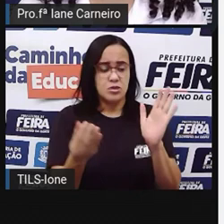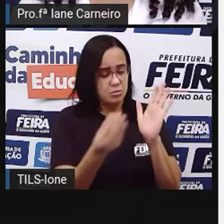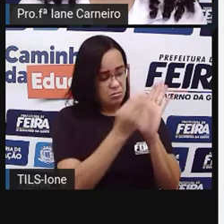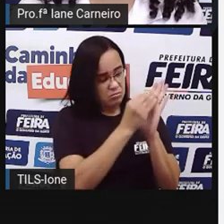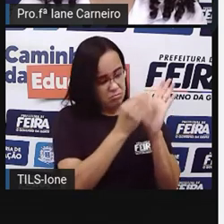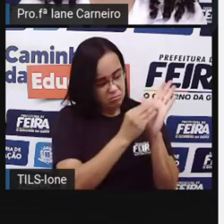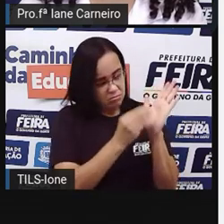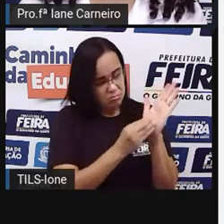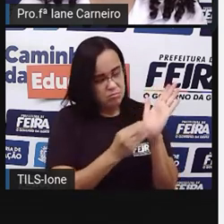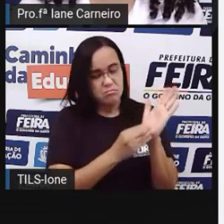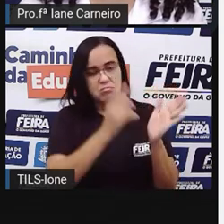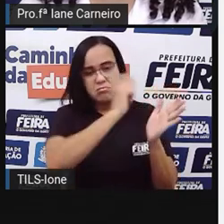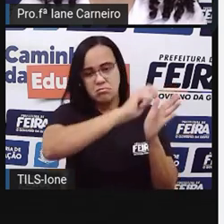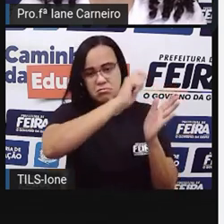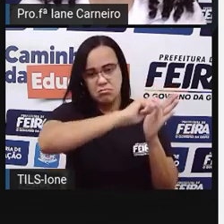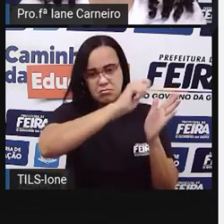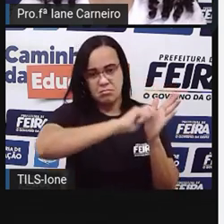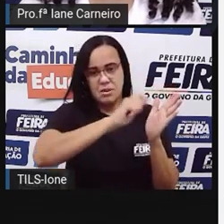O seu nome, ó.